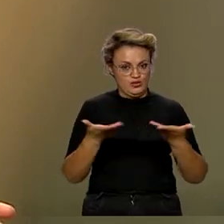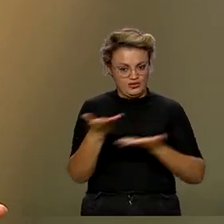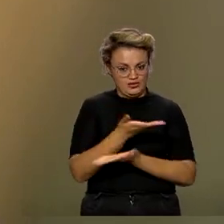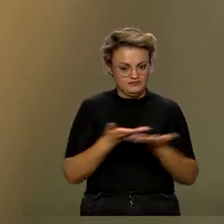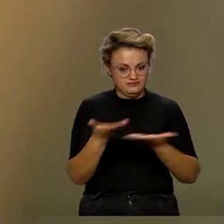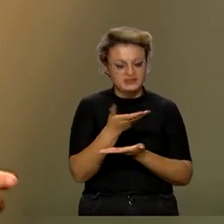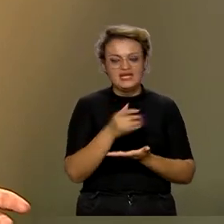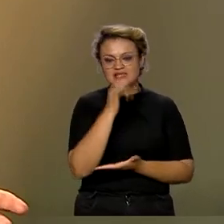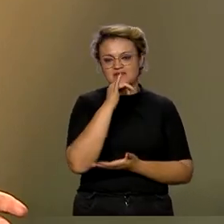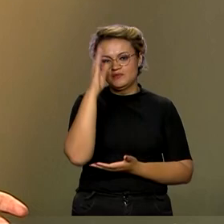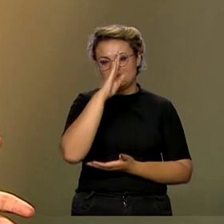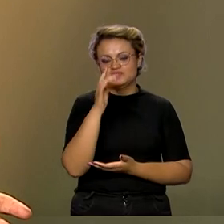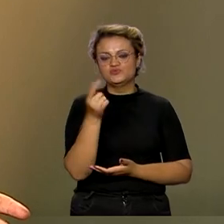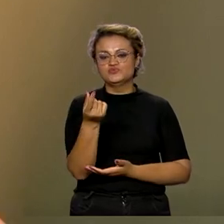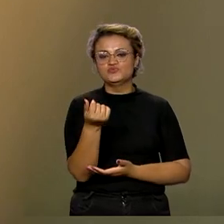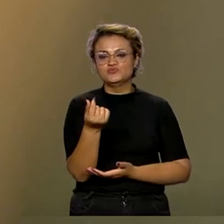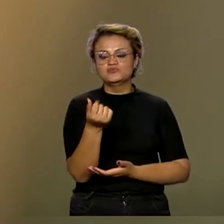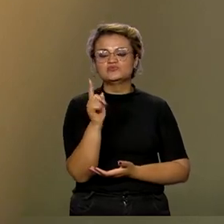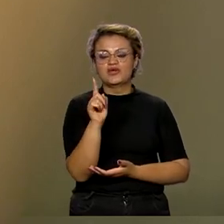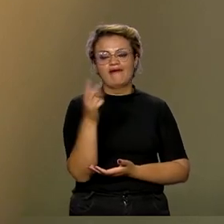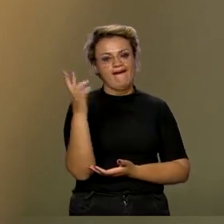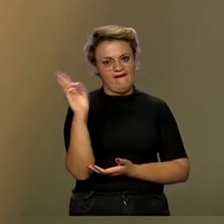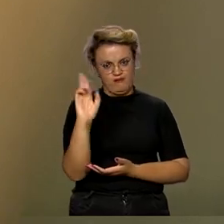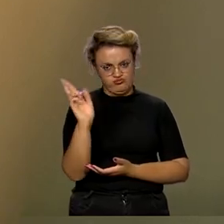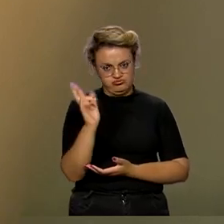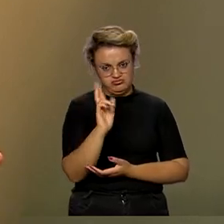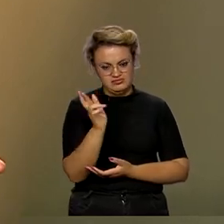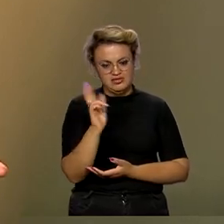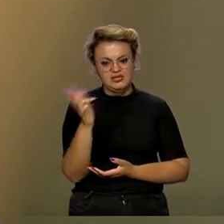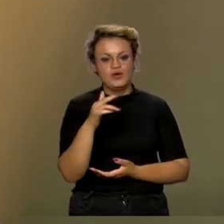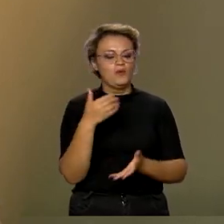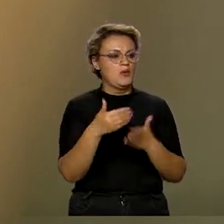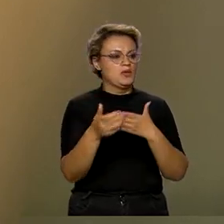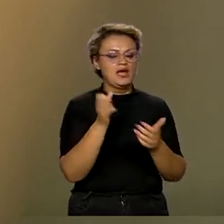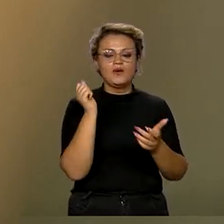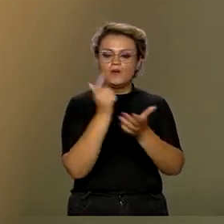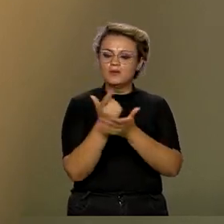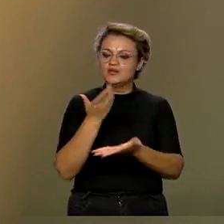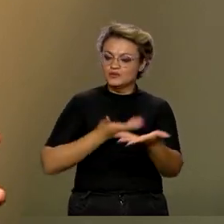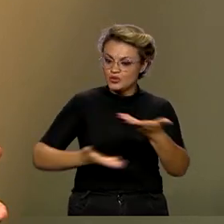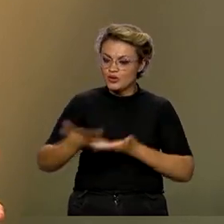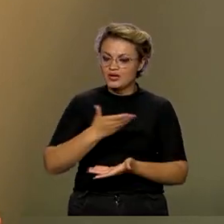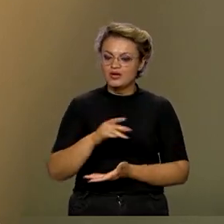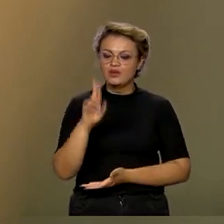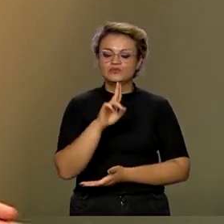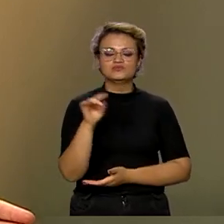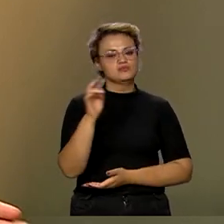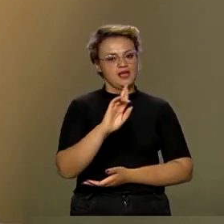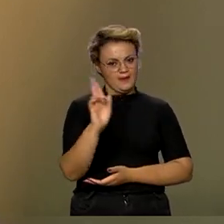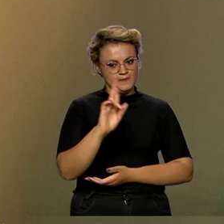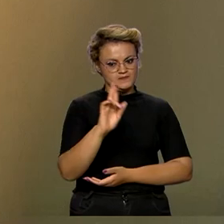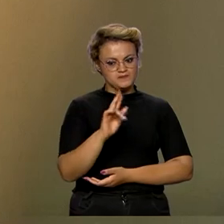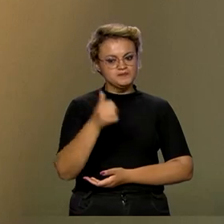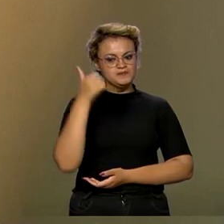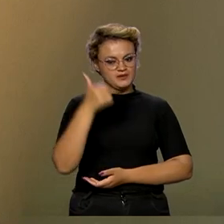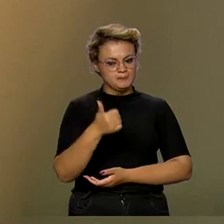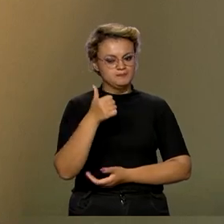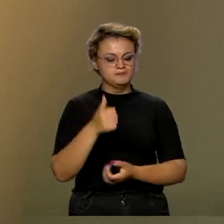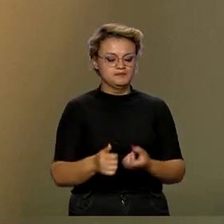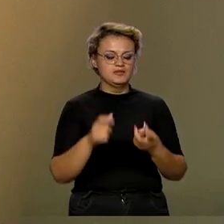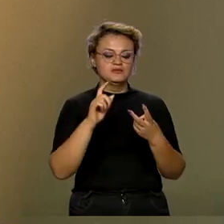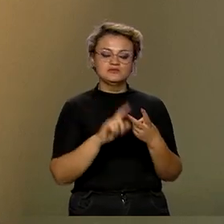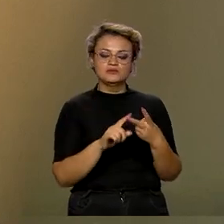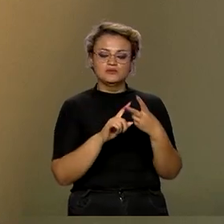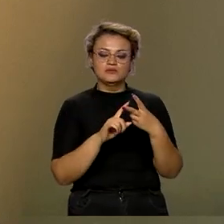Então, por exemplo, no Brasil nós usamos o real, a nossa moeda é o real. Então, se eu for fazer qualquer compra, eu tenho que usar o real. Ok. A segunda função da